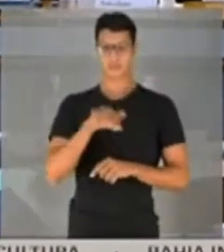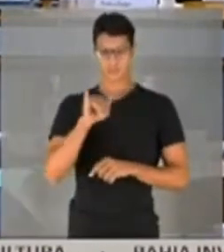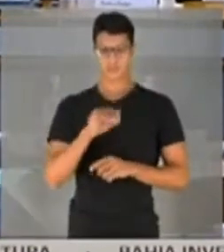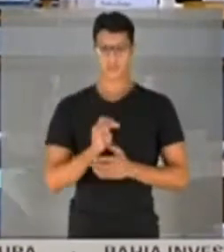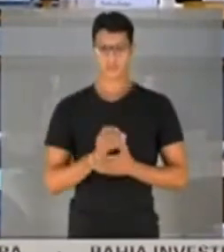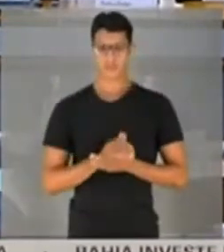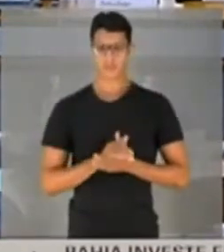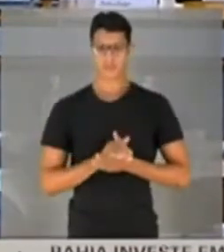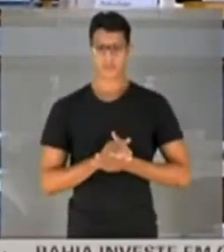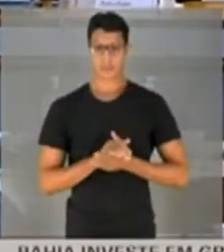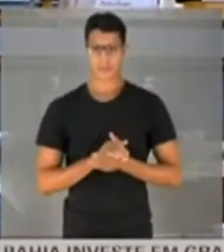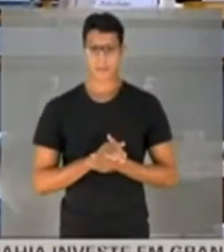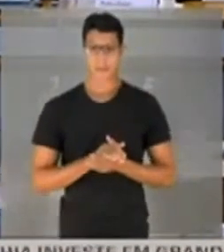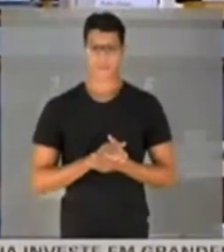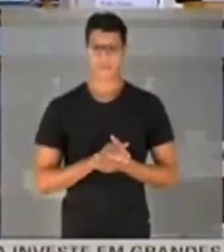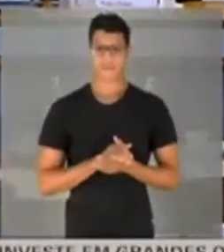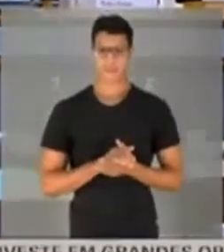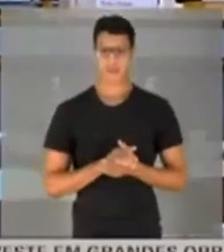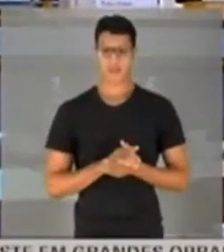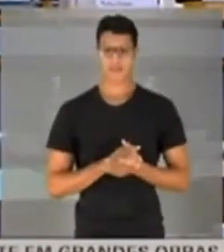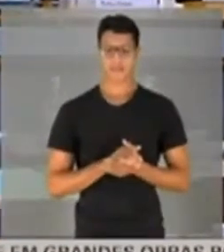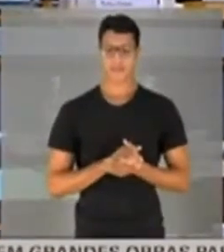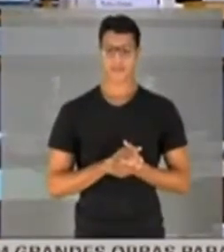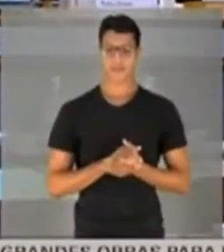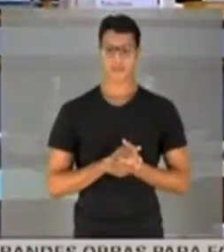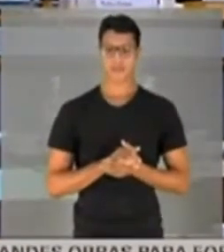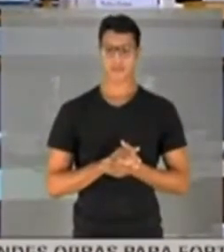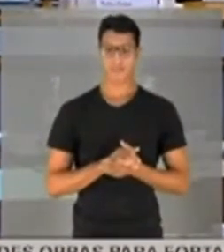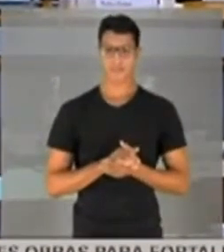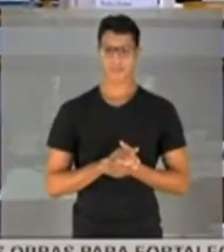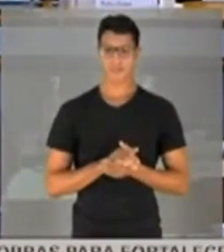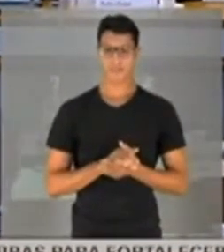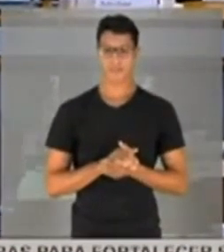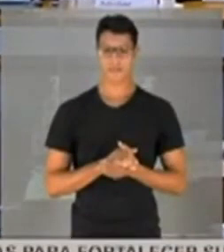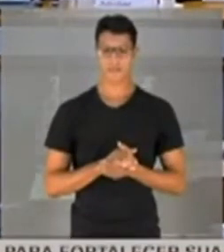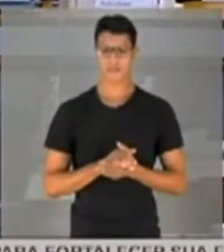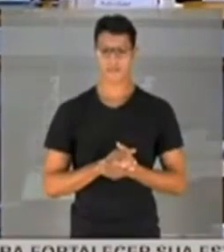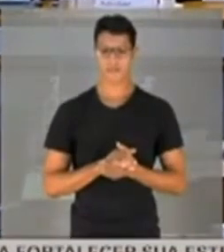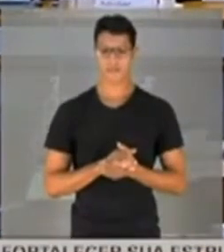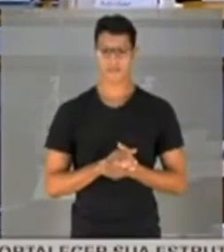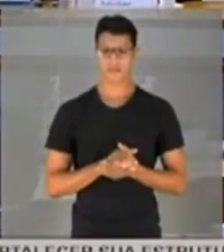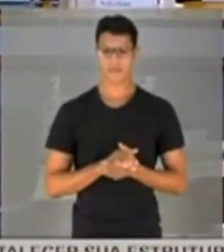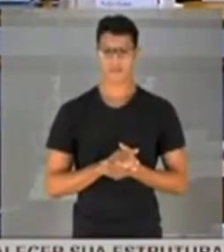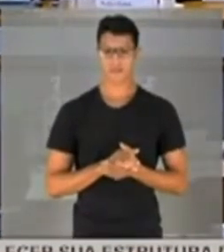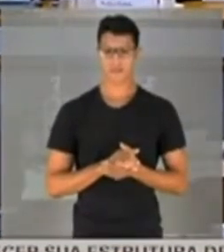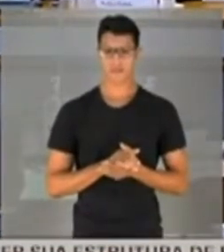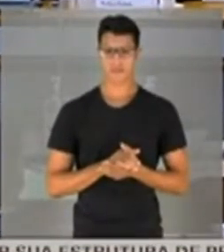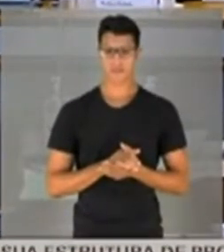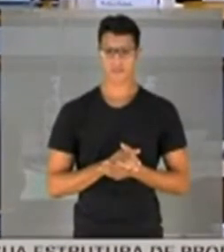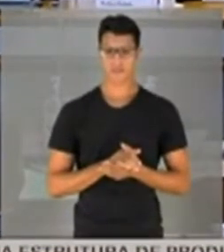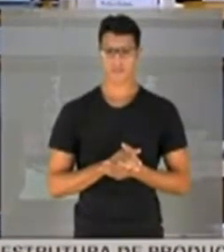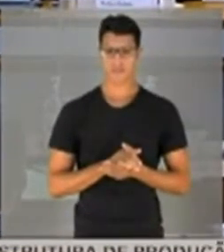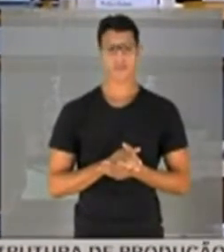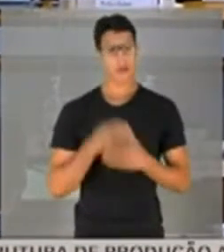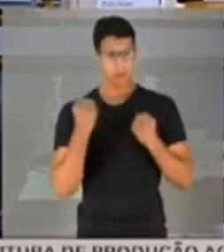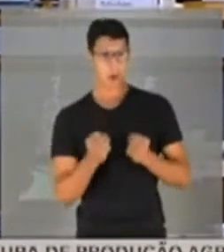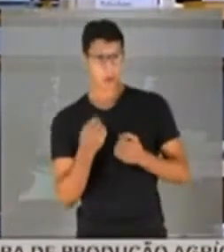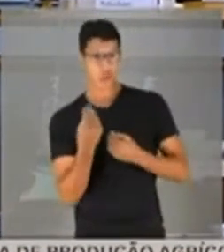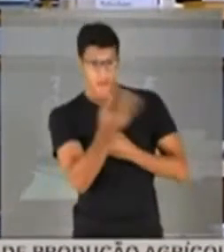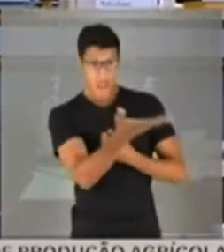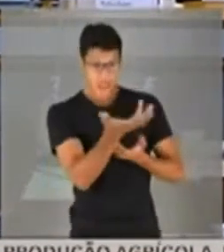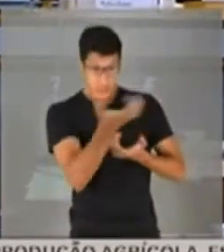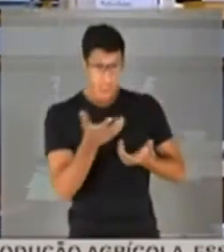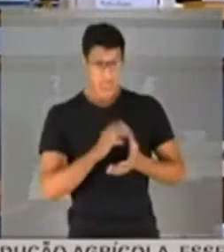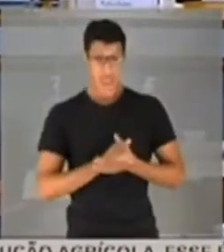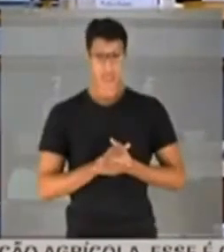Randolfe primeiro? É o senador Randolfe primeiro. Ok, tudo bem. Eu vou ser lento. Não? Pode dar para ele, você quer? O senador Luiz